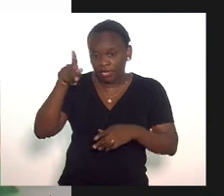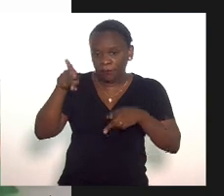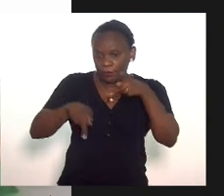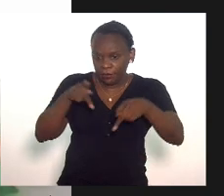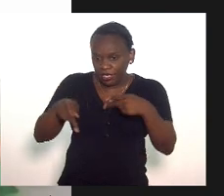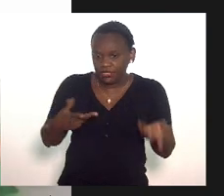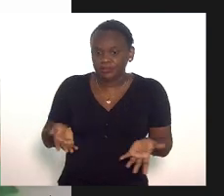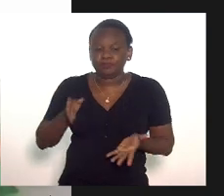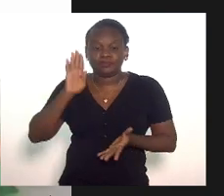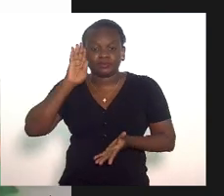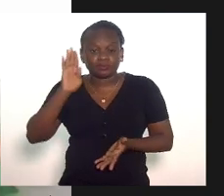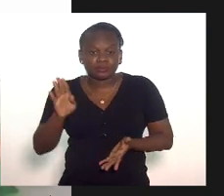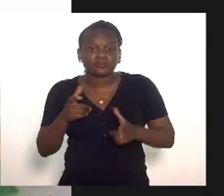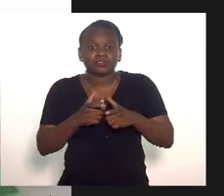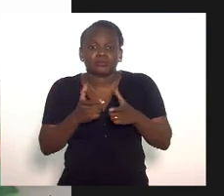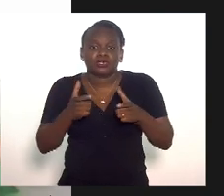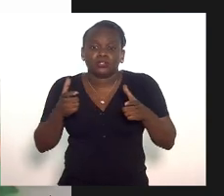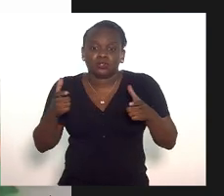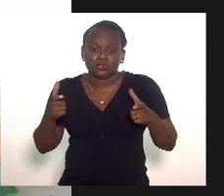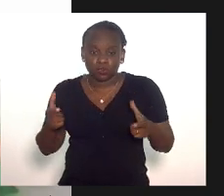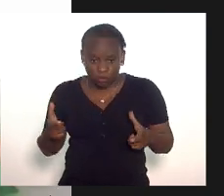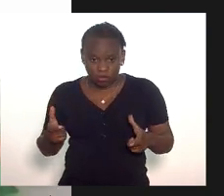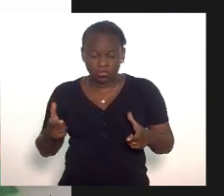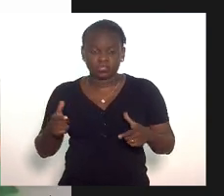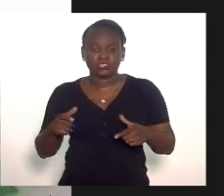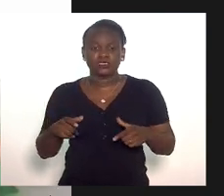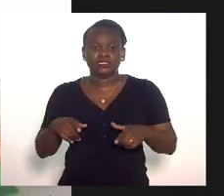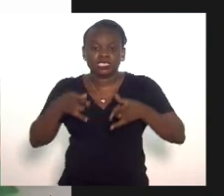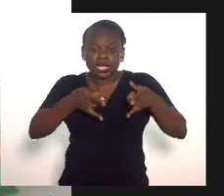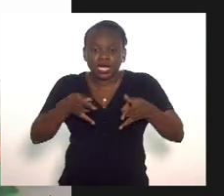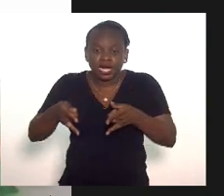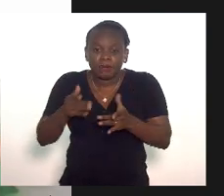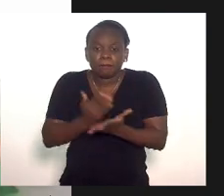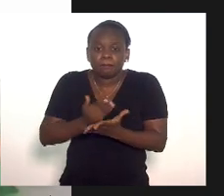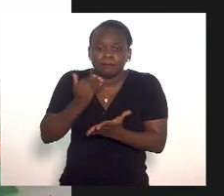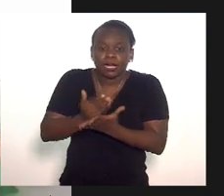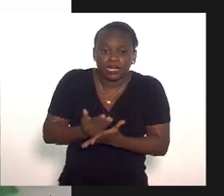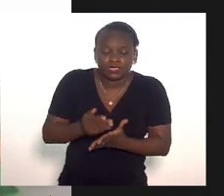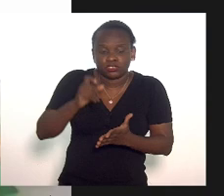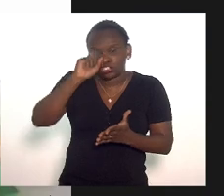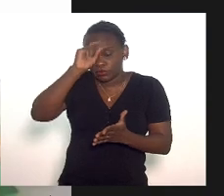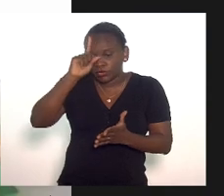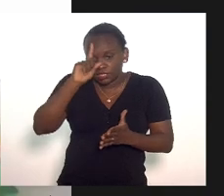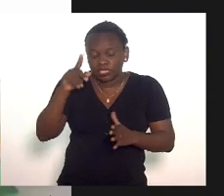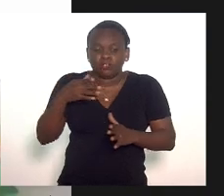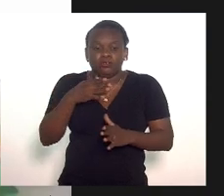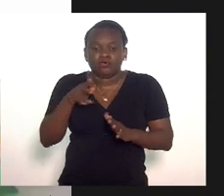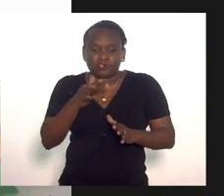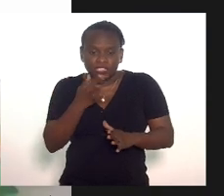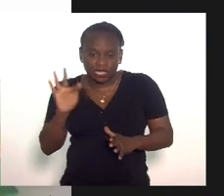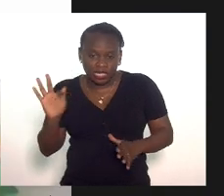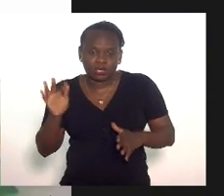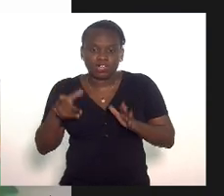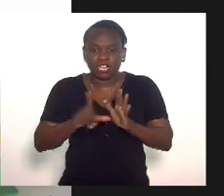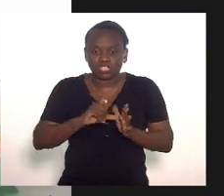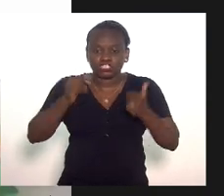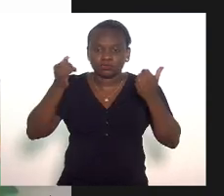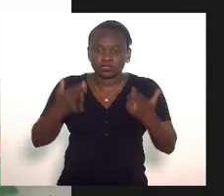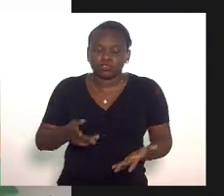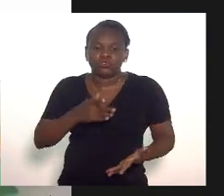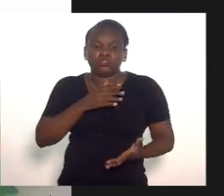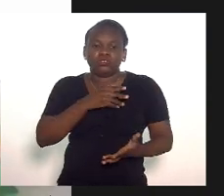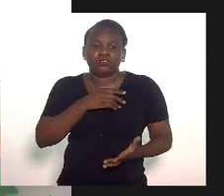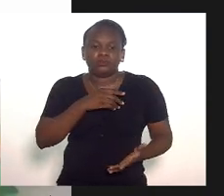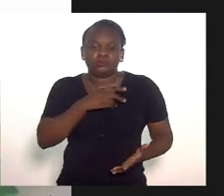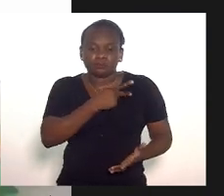em especial o aumento de abertura de leitos em hospitais federais como disse aqui a presidenta da